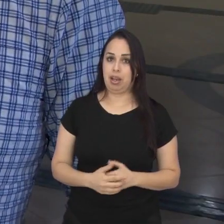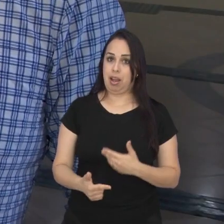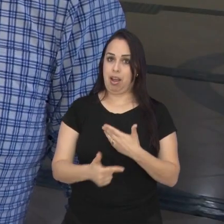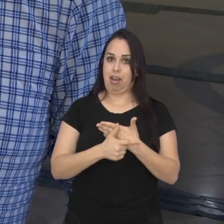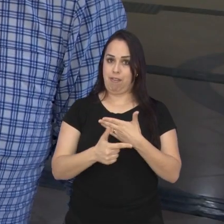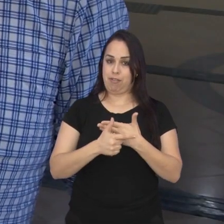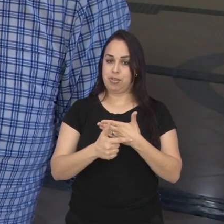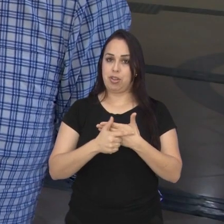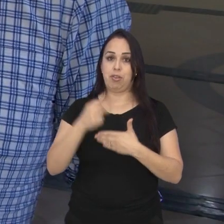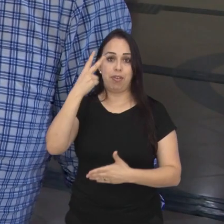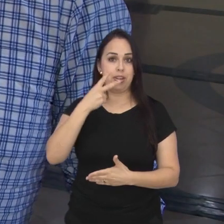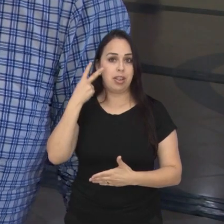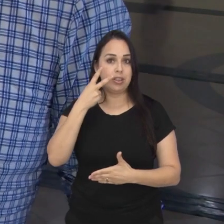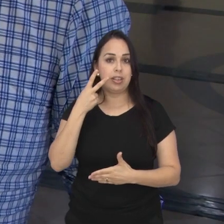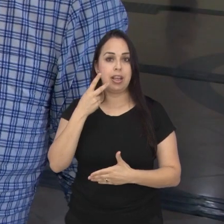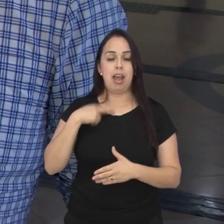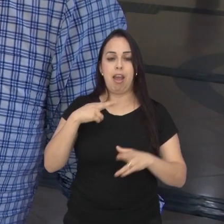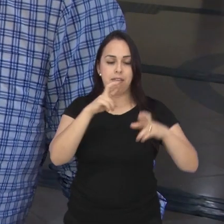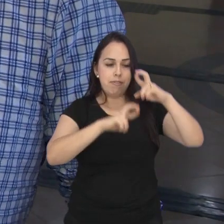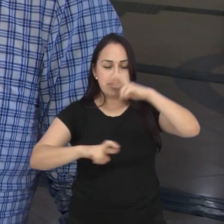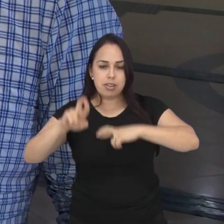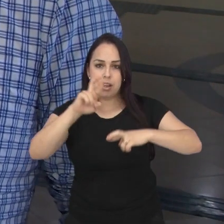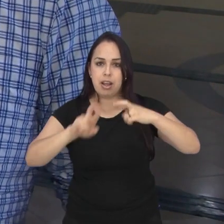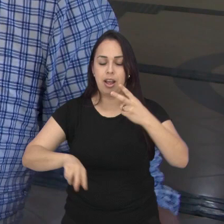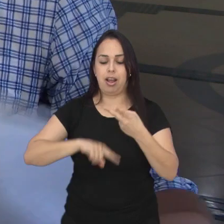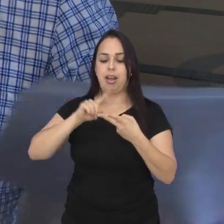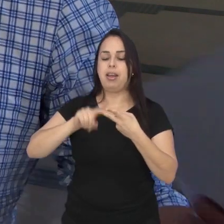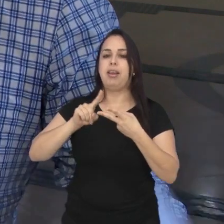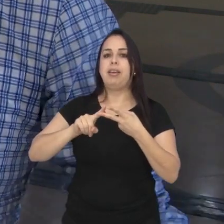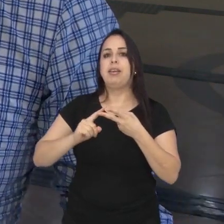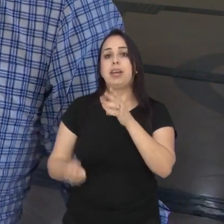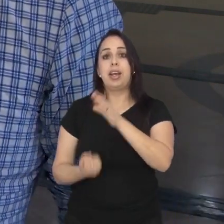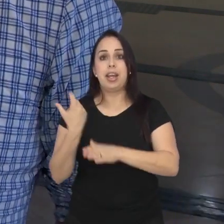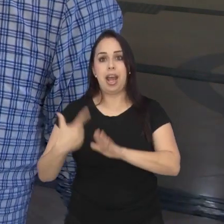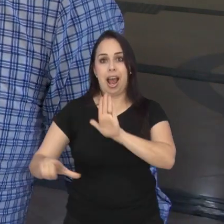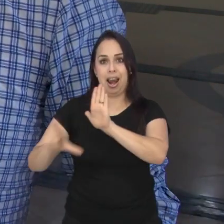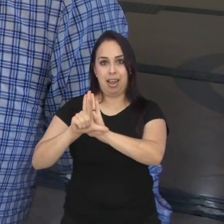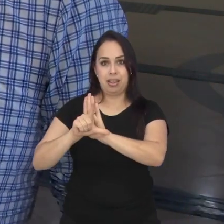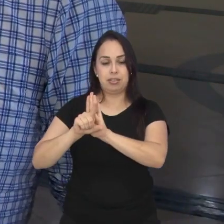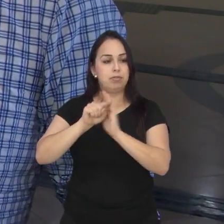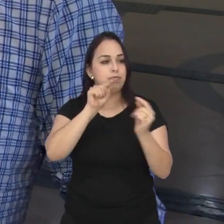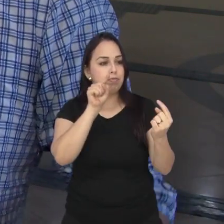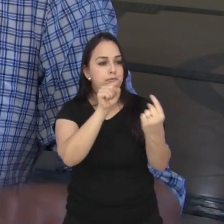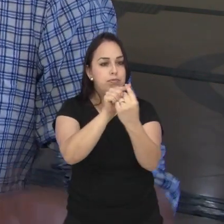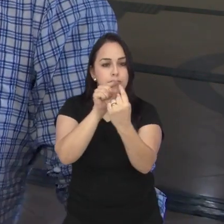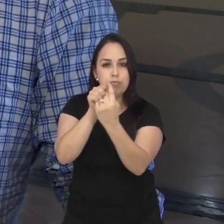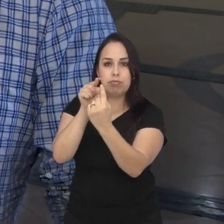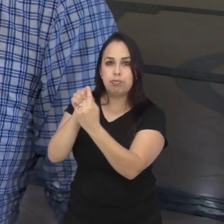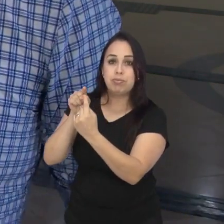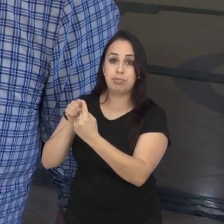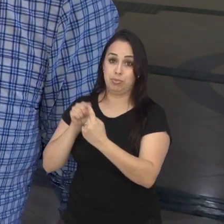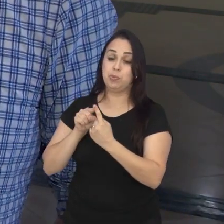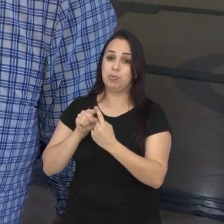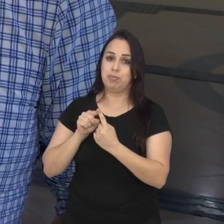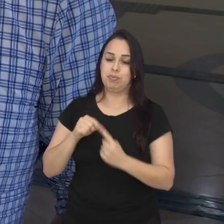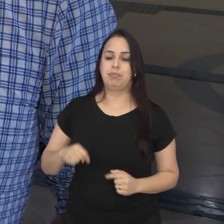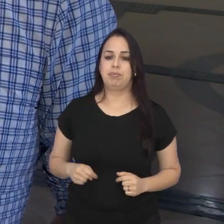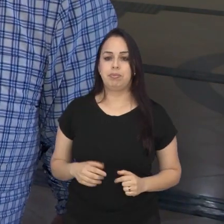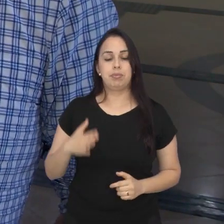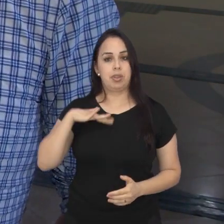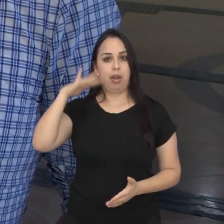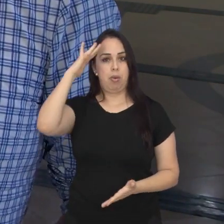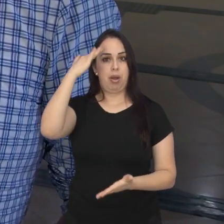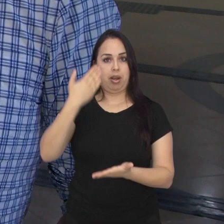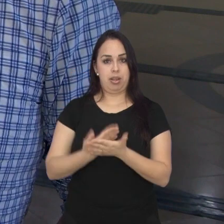A função do vereador é fiscalizar, criar projetos de lei como esse, que vai de encontro às reais necessidades da comunidade.